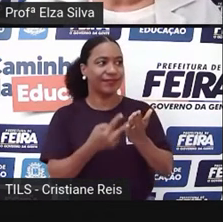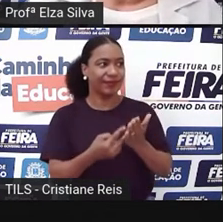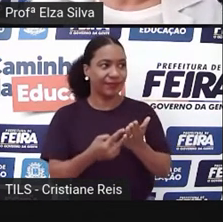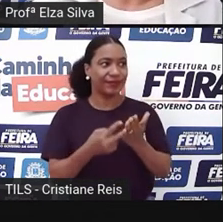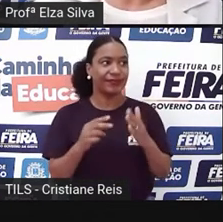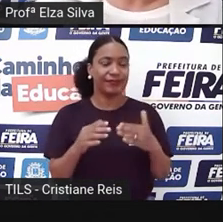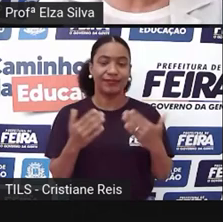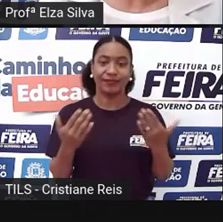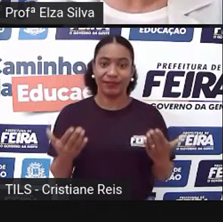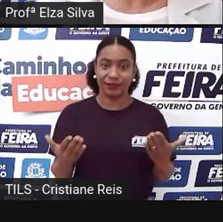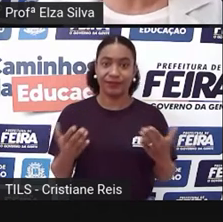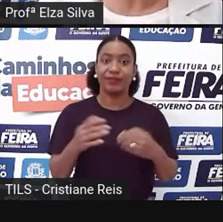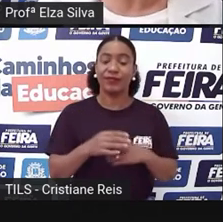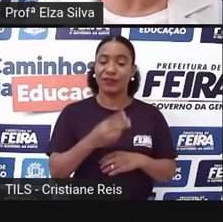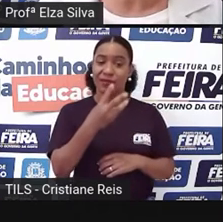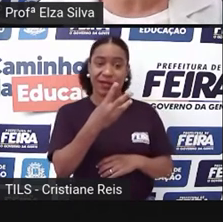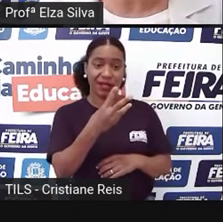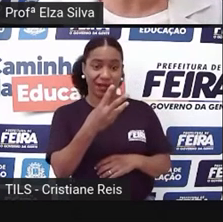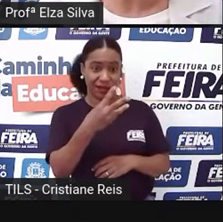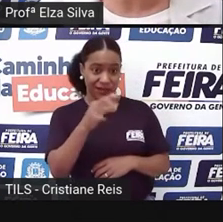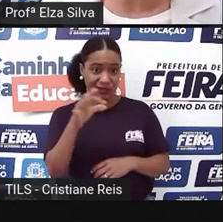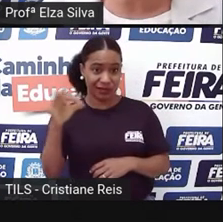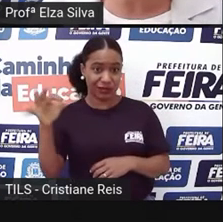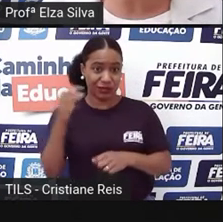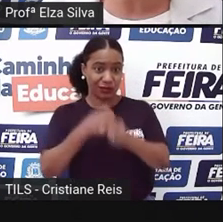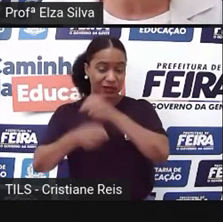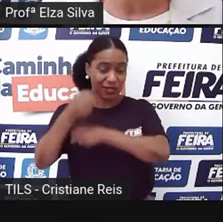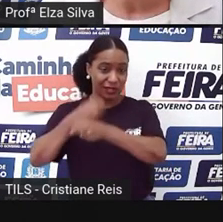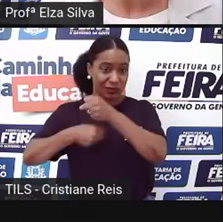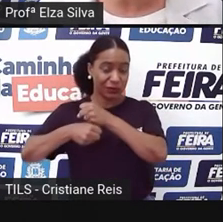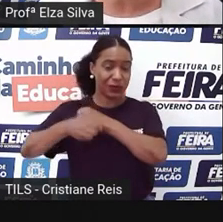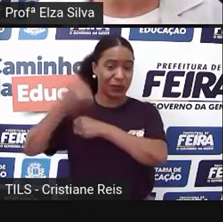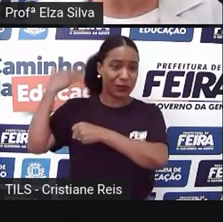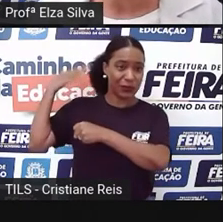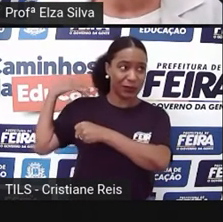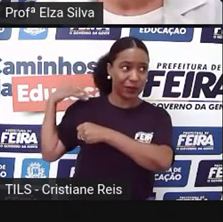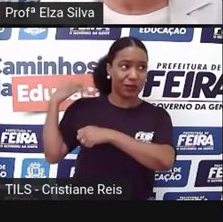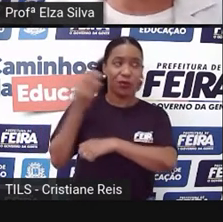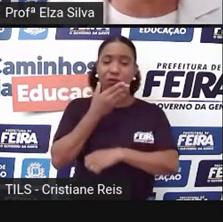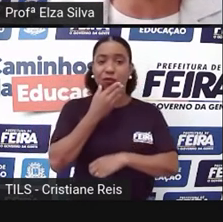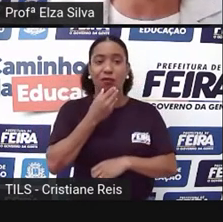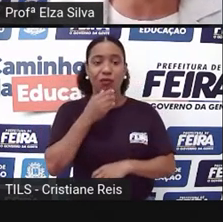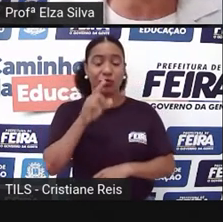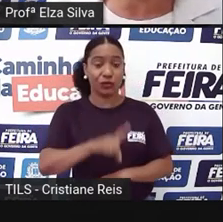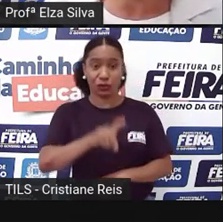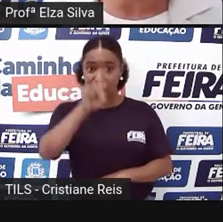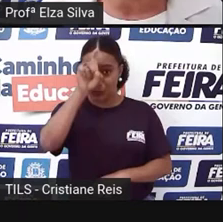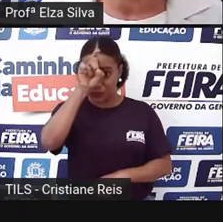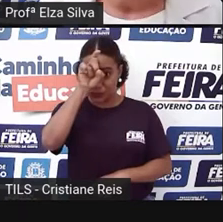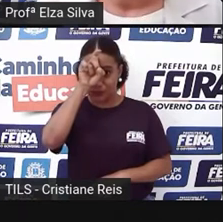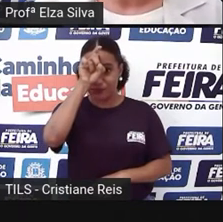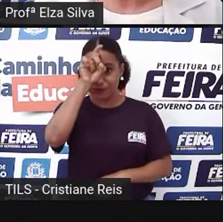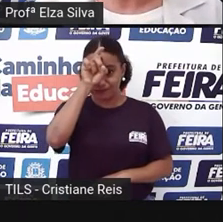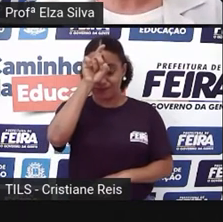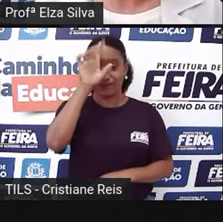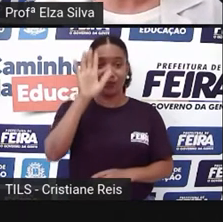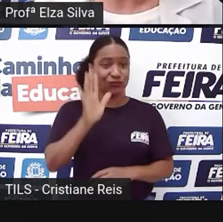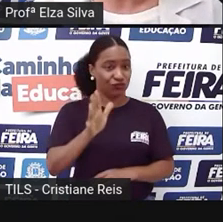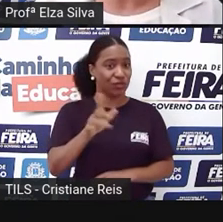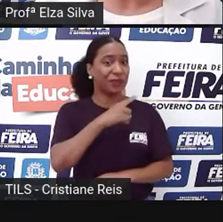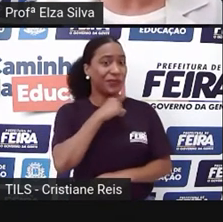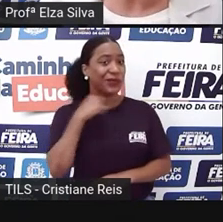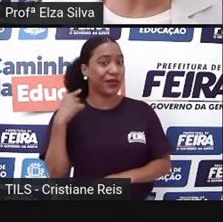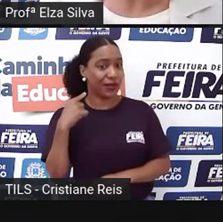300 anos depois da morte, nós, povo brasileiro, estamos